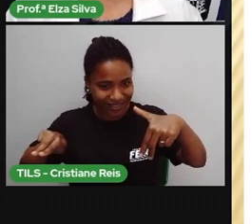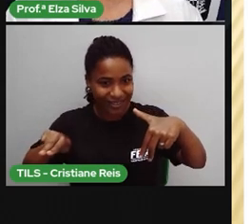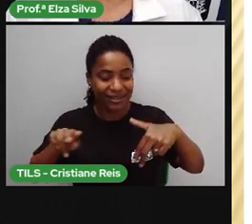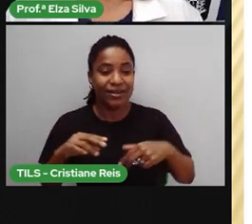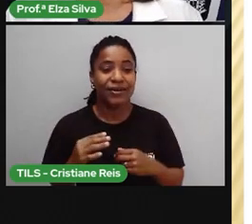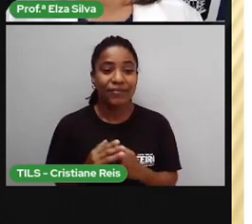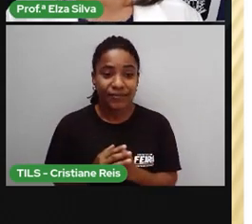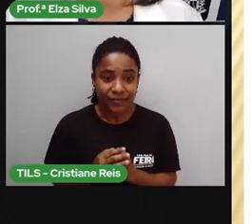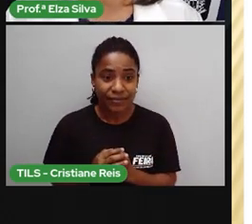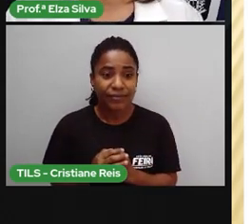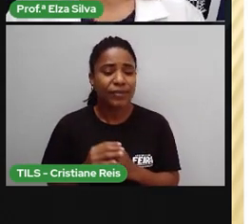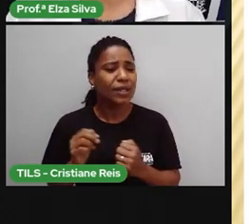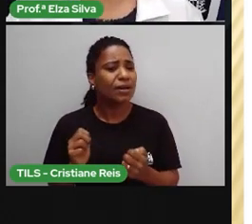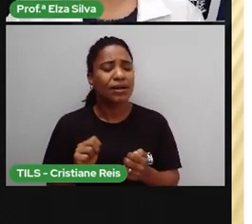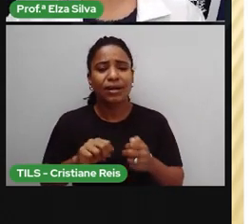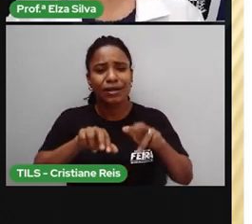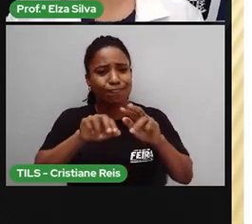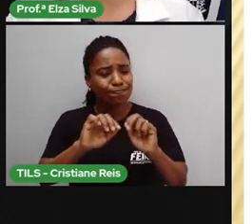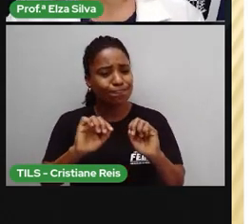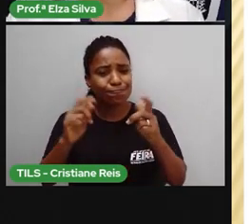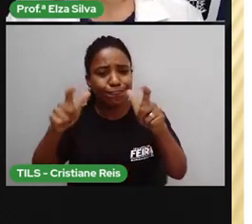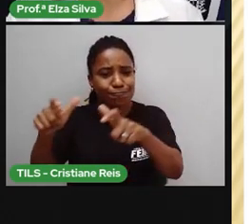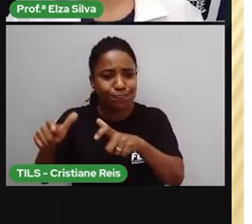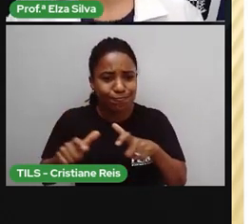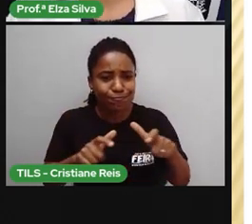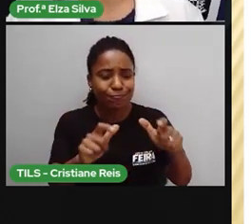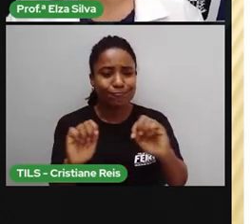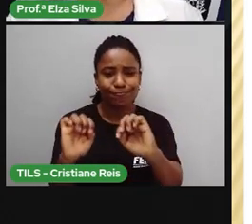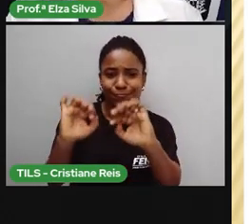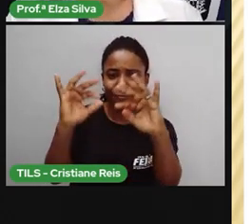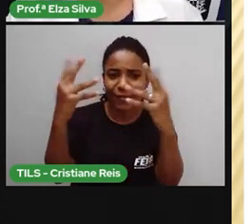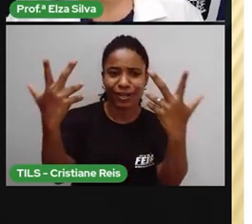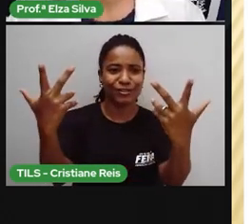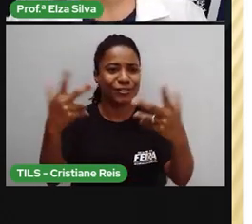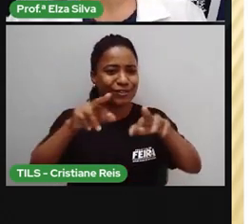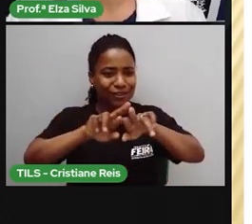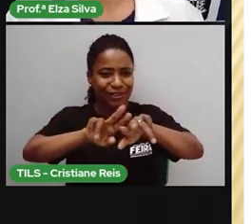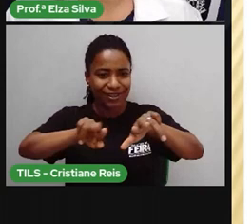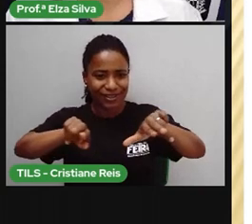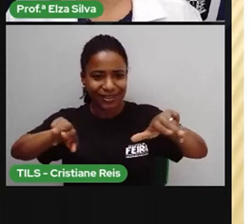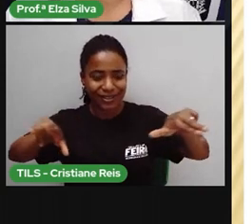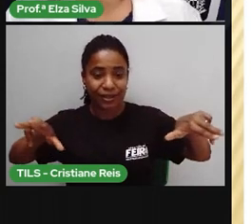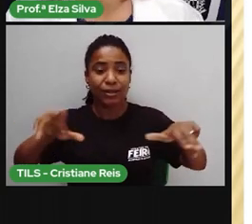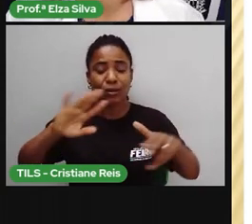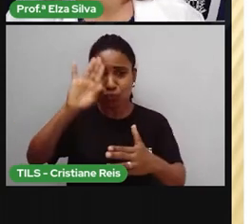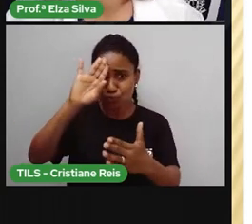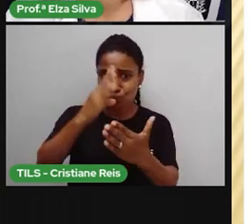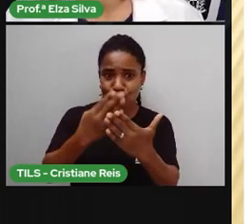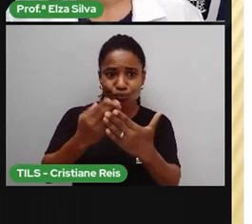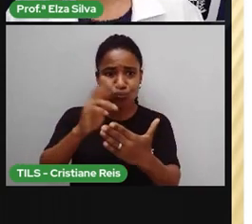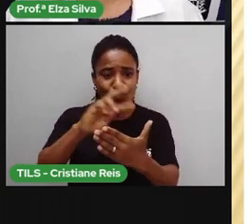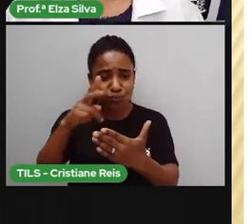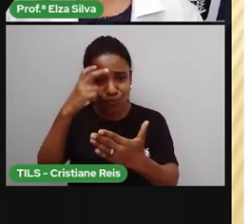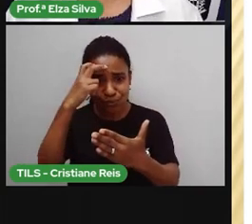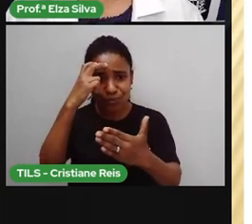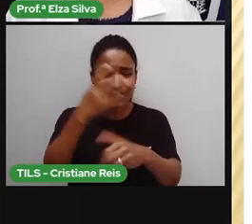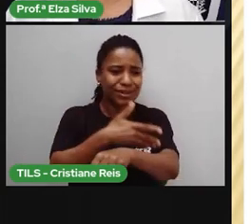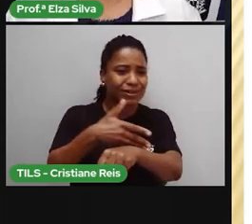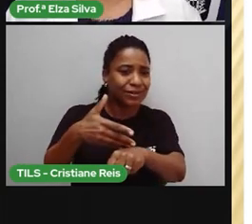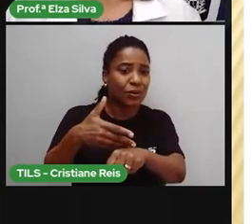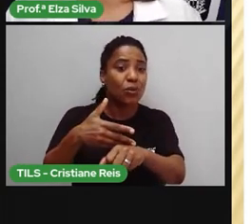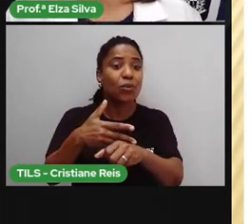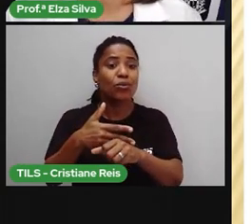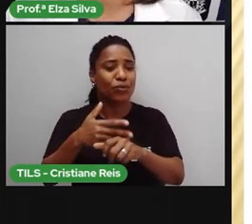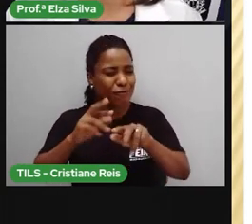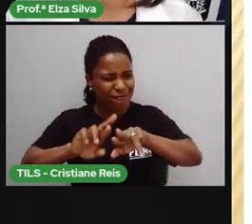ela deve ser celebrada nos diversos espaços, tradições, crenças e culturas. E é exatamente